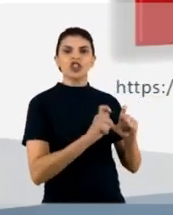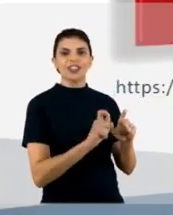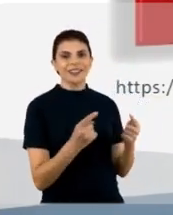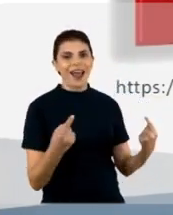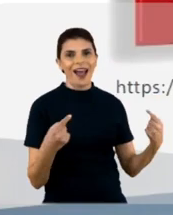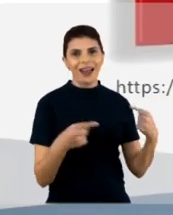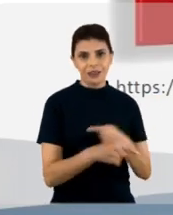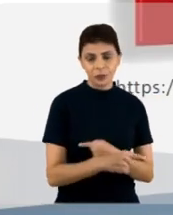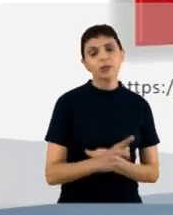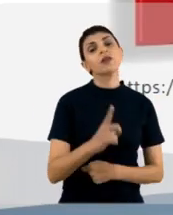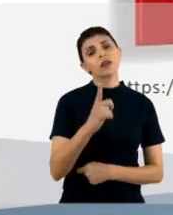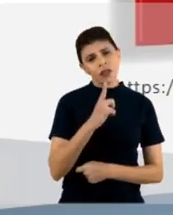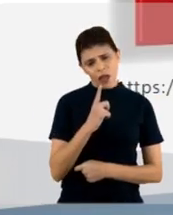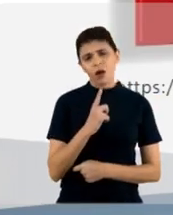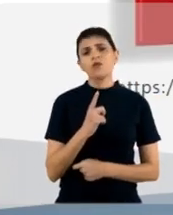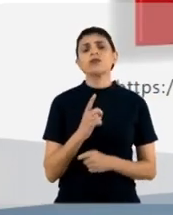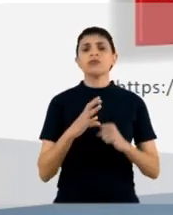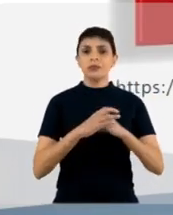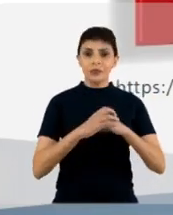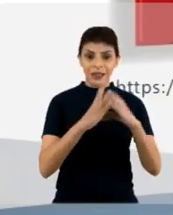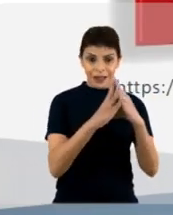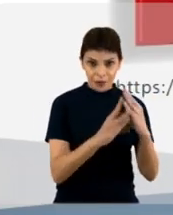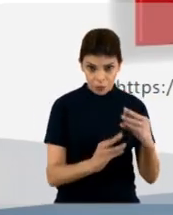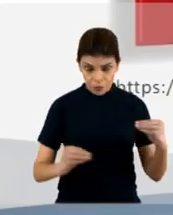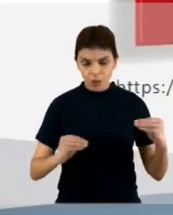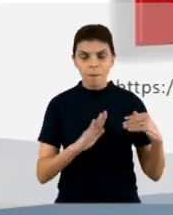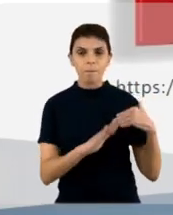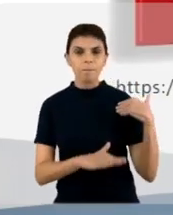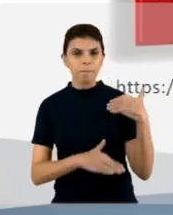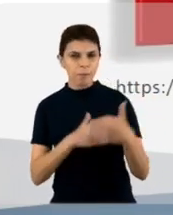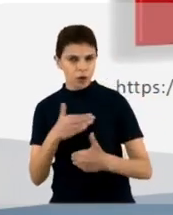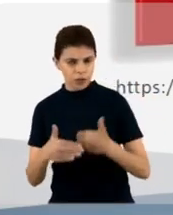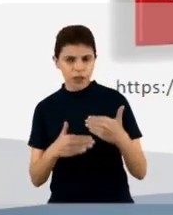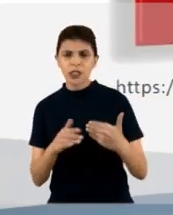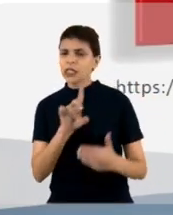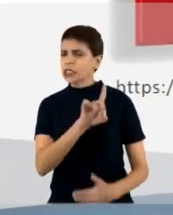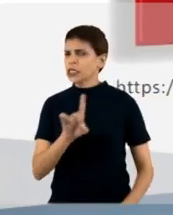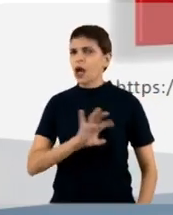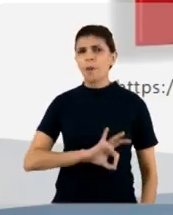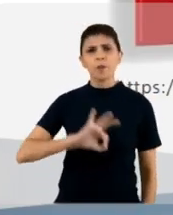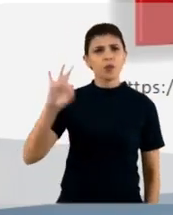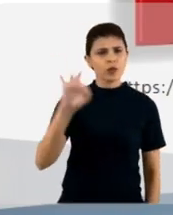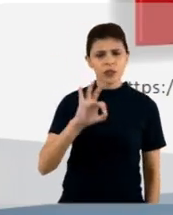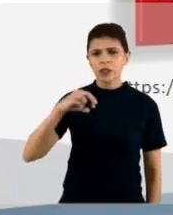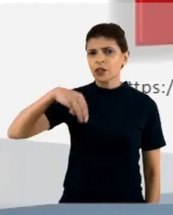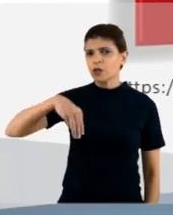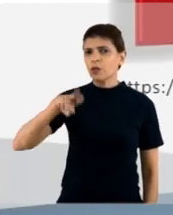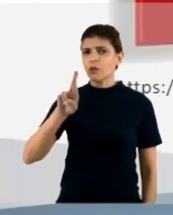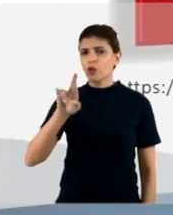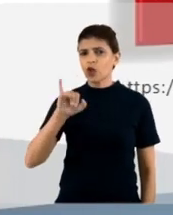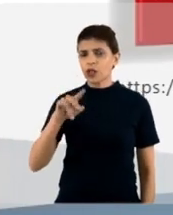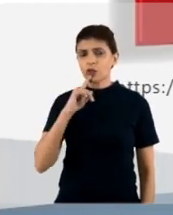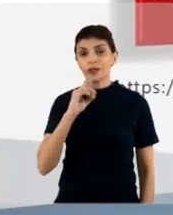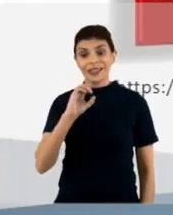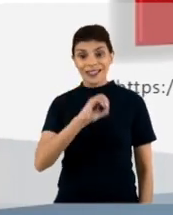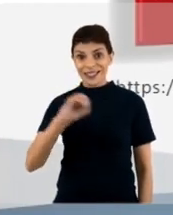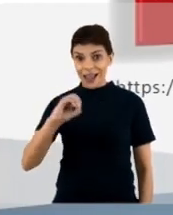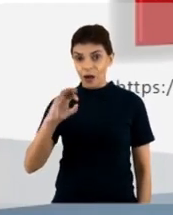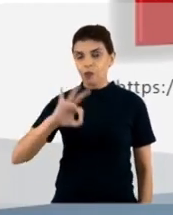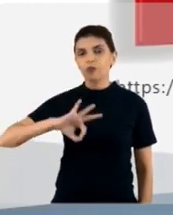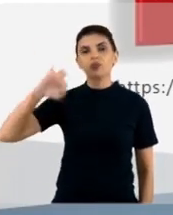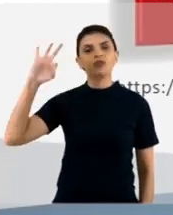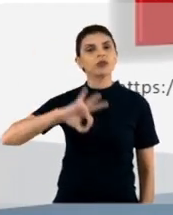aqui esses anticorpos, quando eles saem desse processo, eles são 100% murinos, 0% humanos